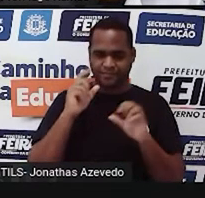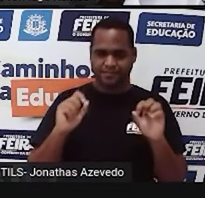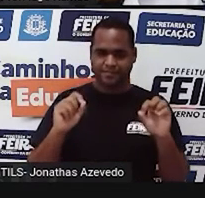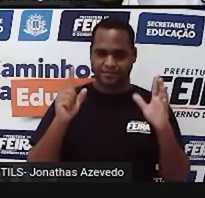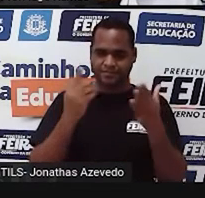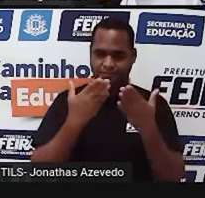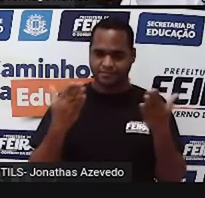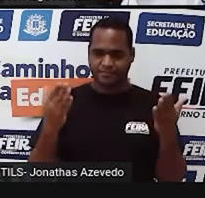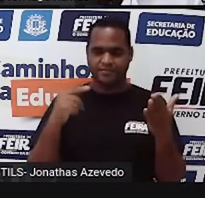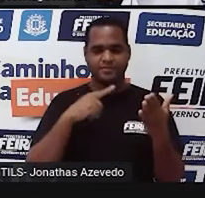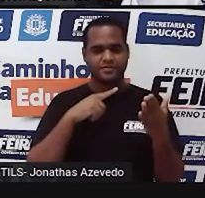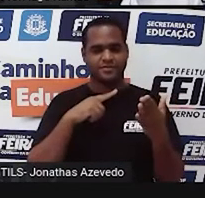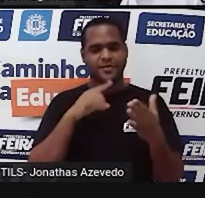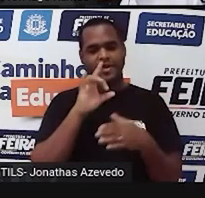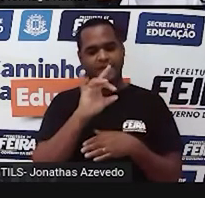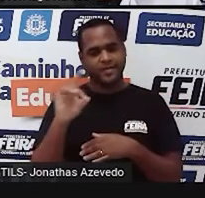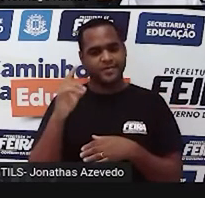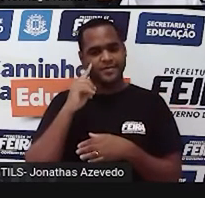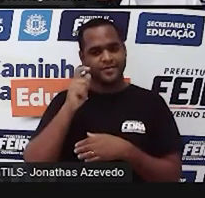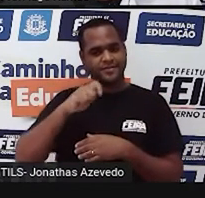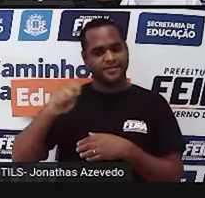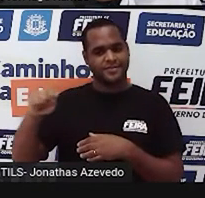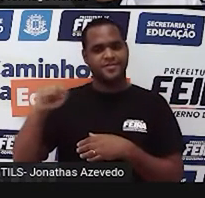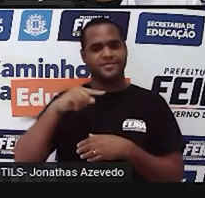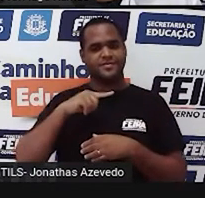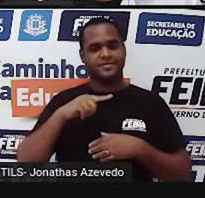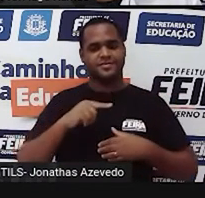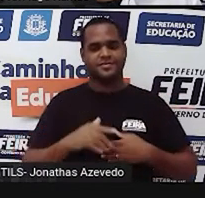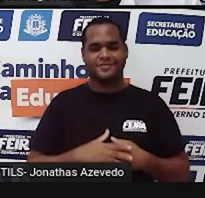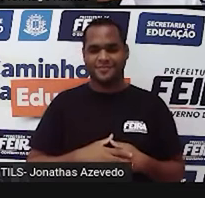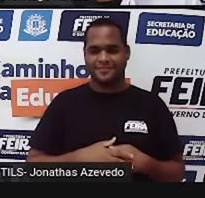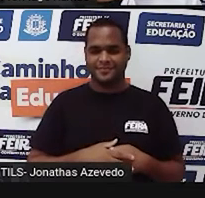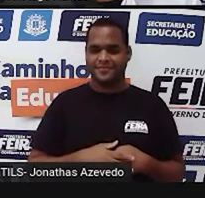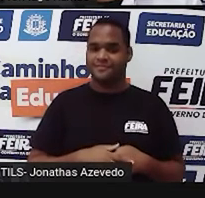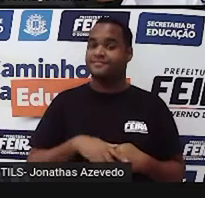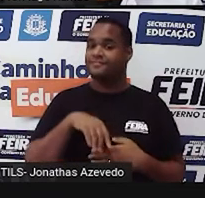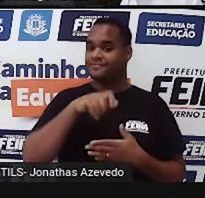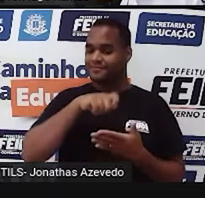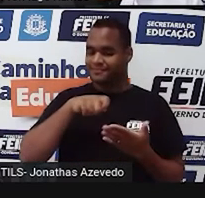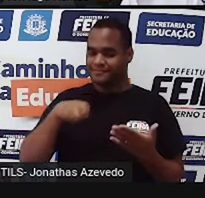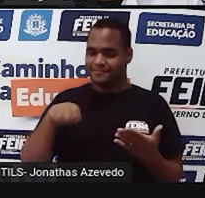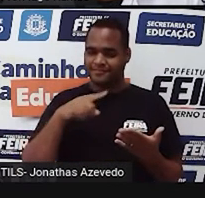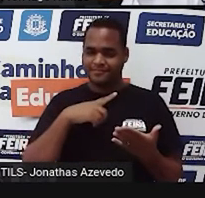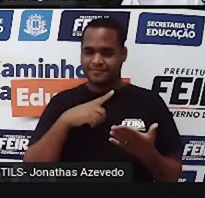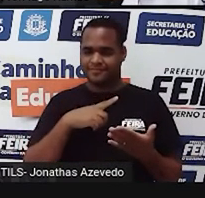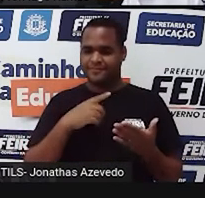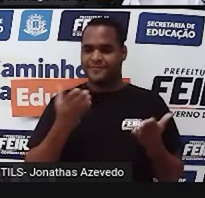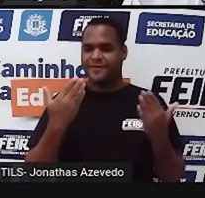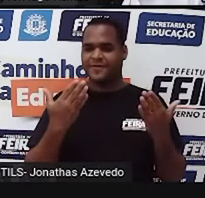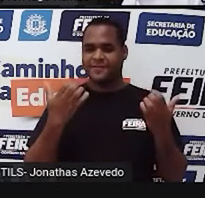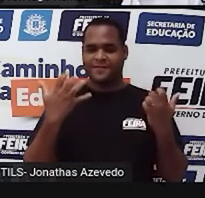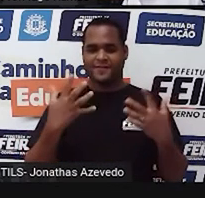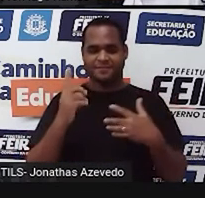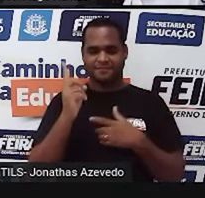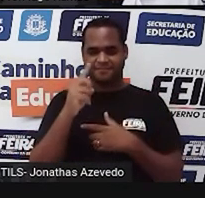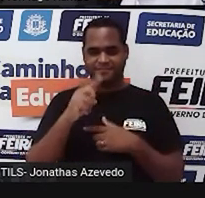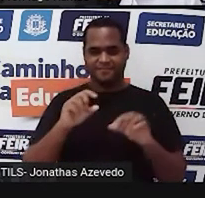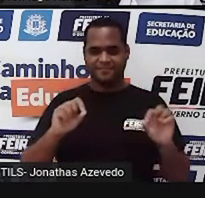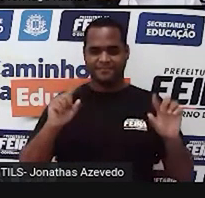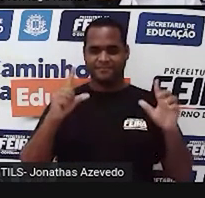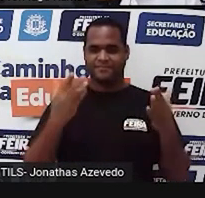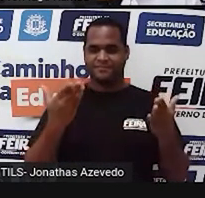escrevendo, olha só, vamos lá? Escrevendo, vamos lá, cronômetro na tela.